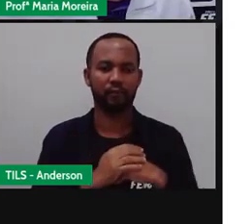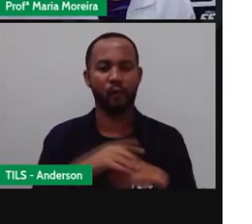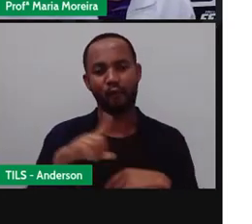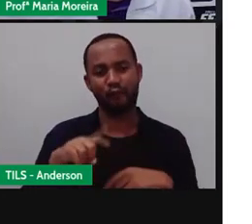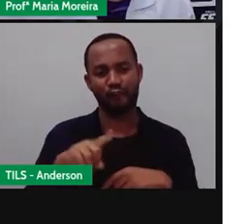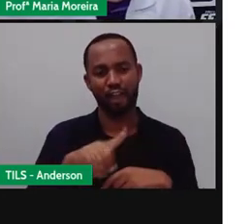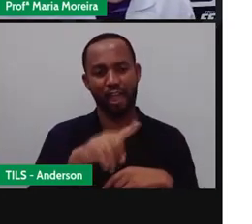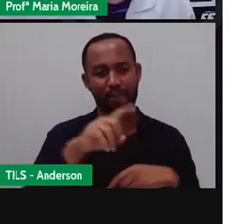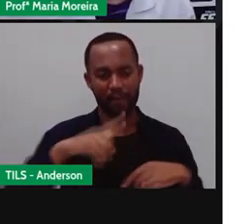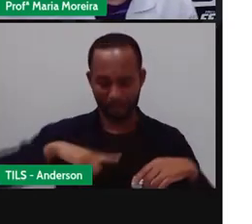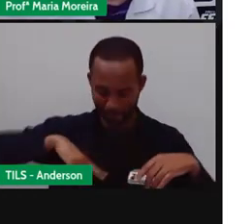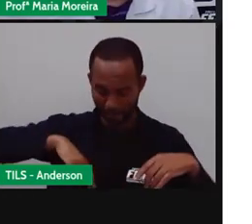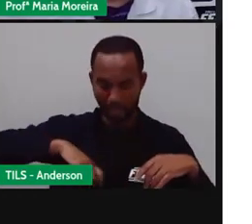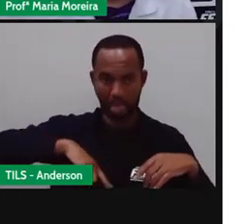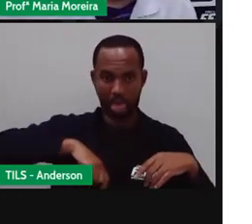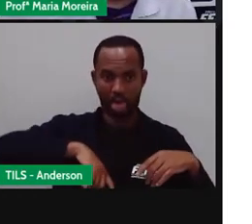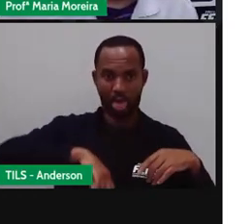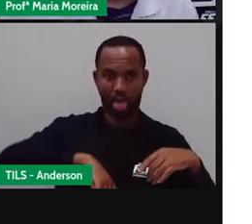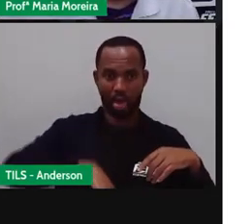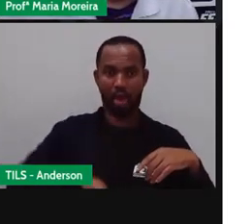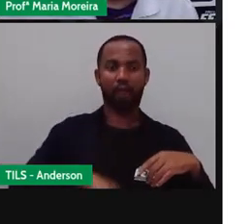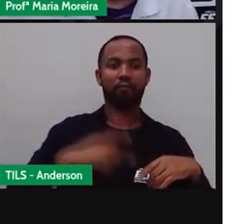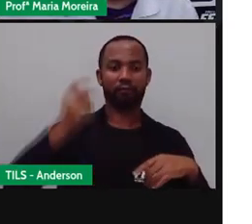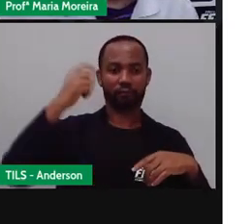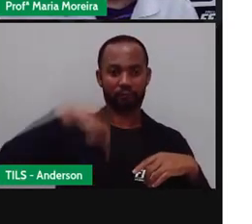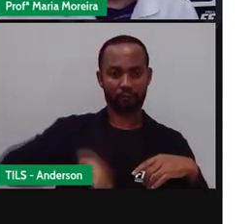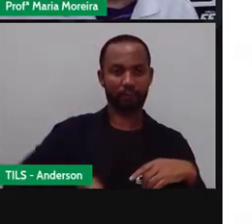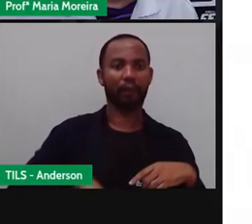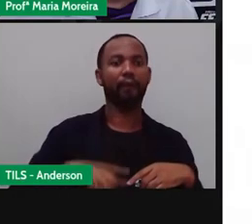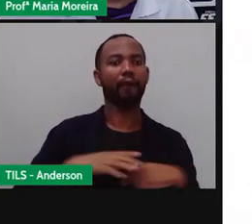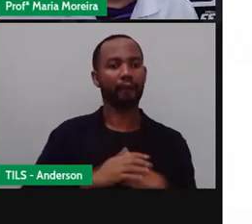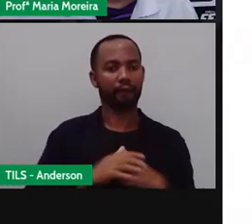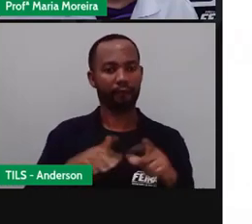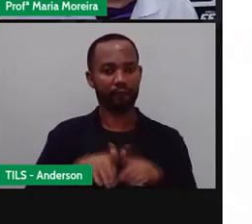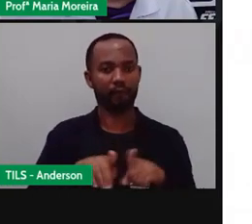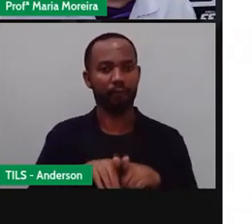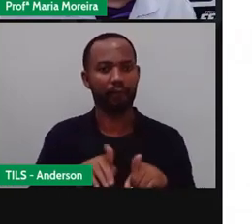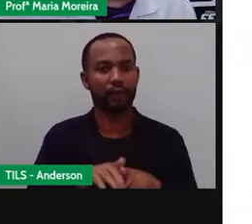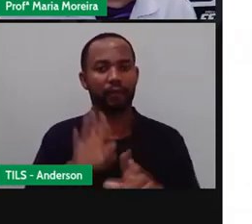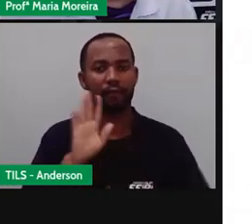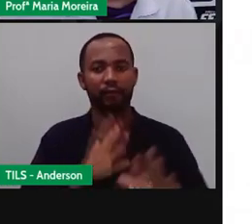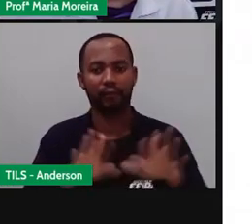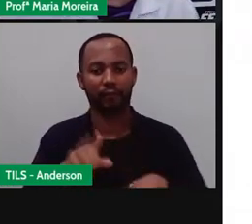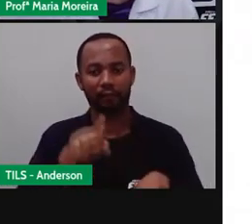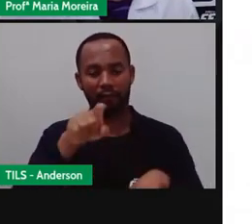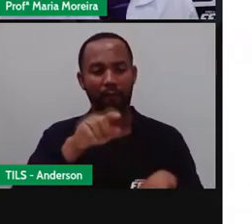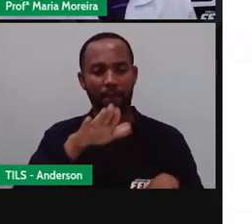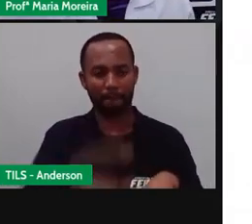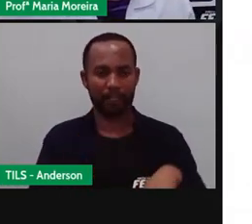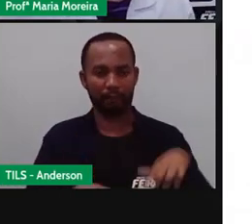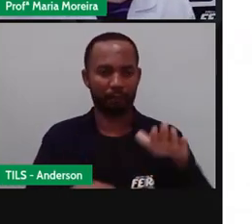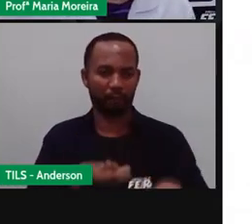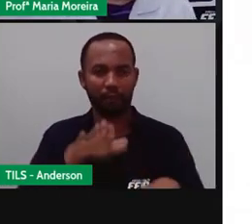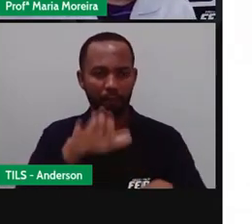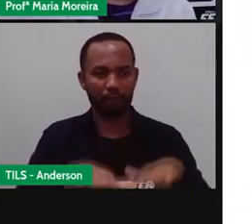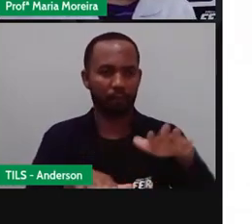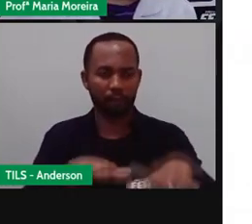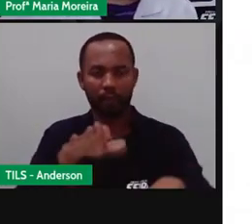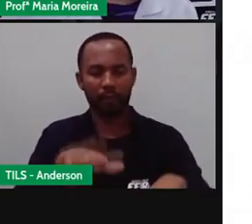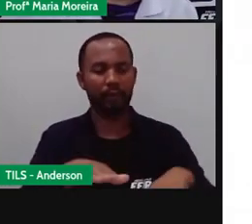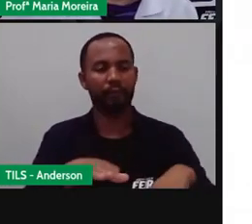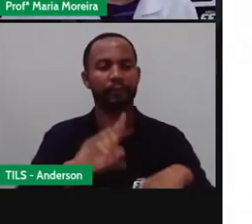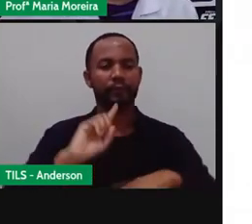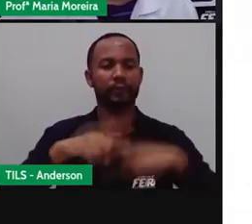Verminose Um monte de doença que a gente pode pegar aí Com relação à cólera, né? Também Que vão colocar em